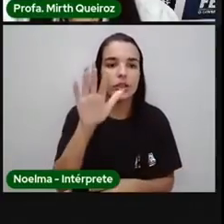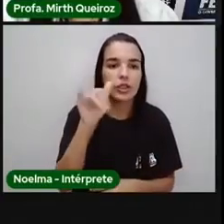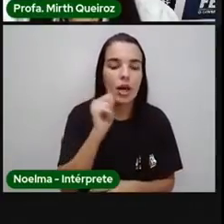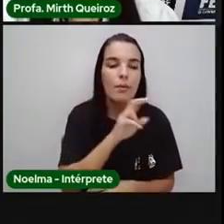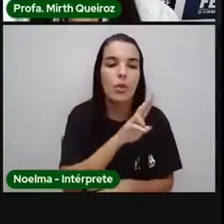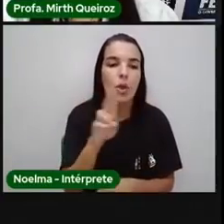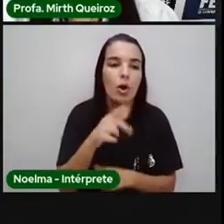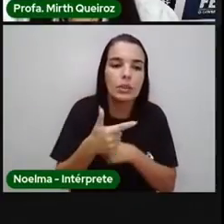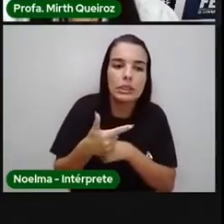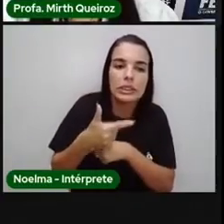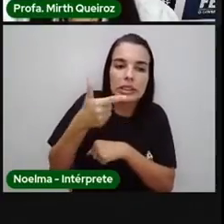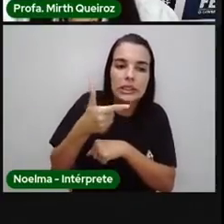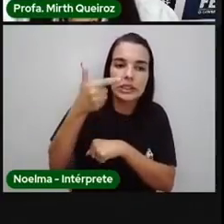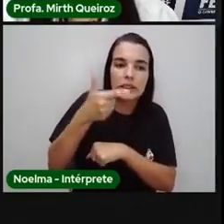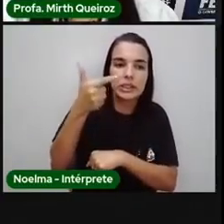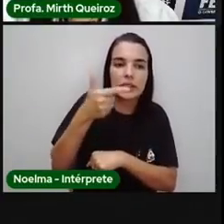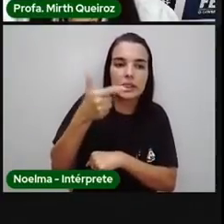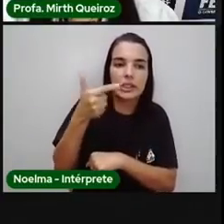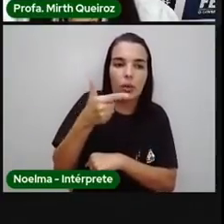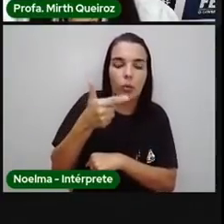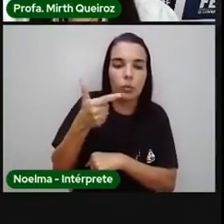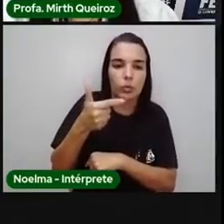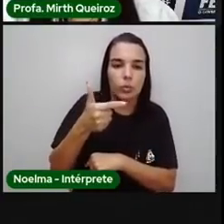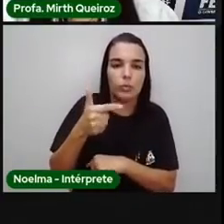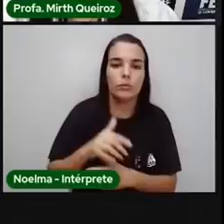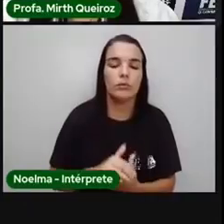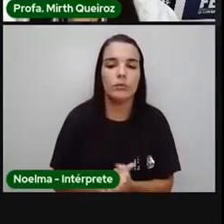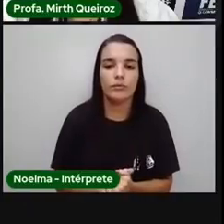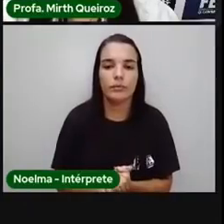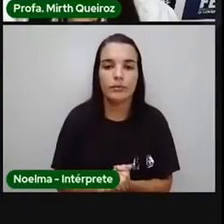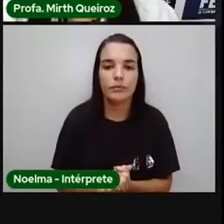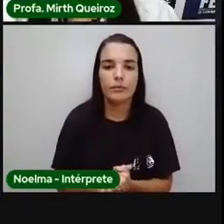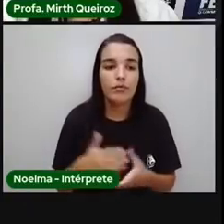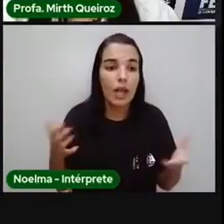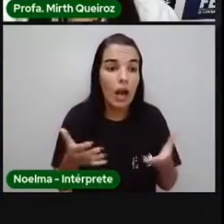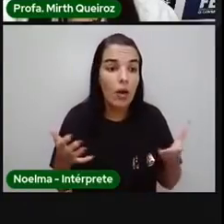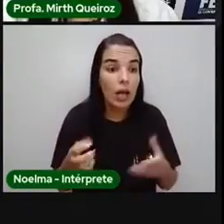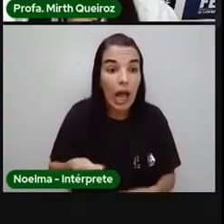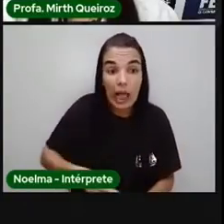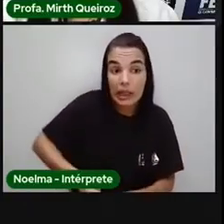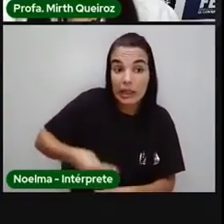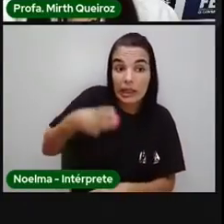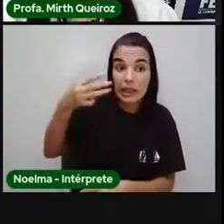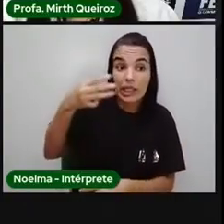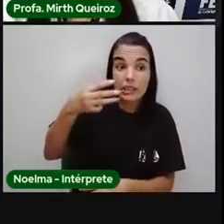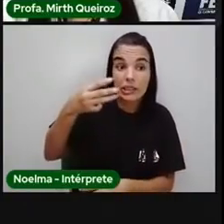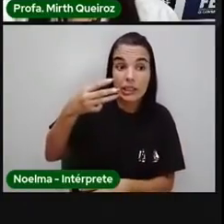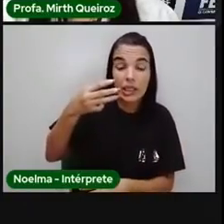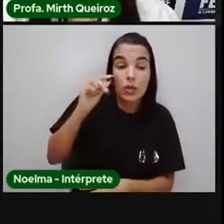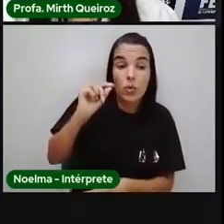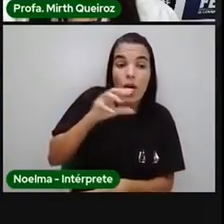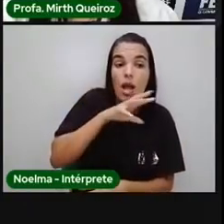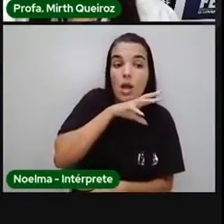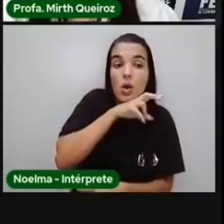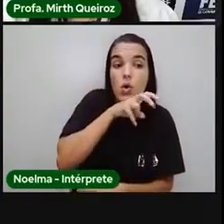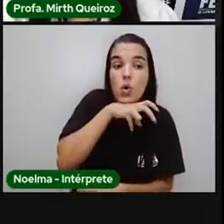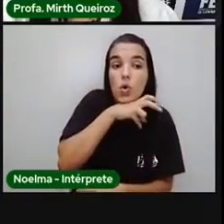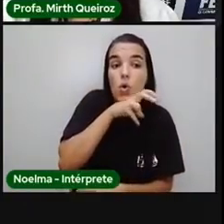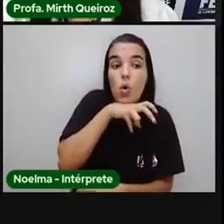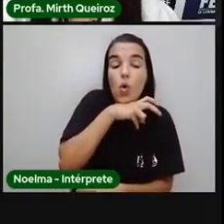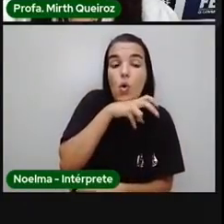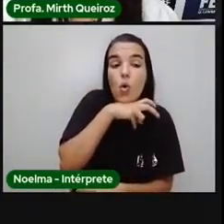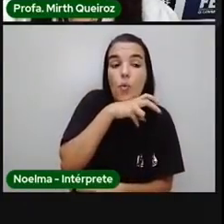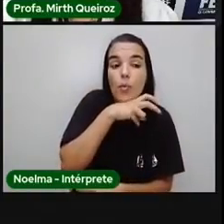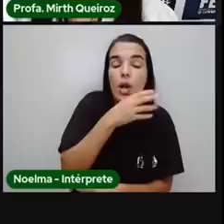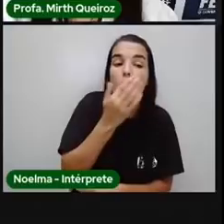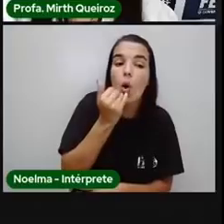é ele. Diz que ele é o consumidor secundário. A cópia come o sábado, que